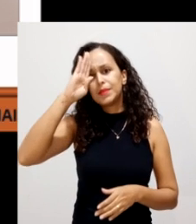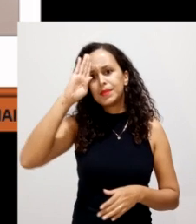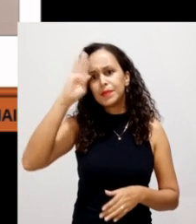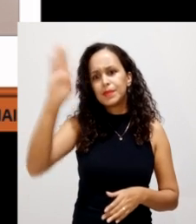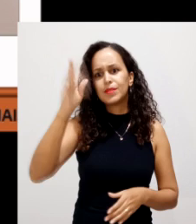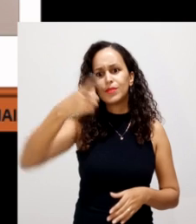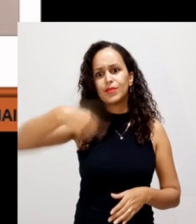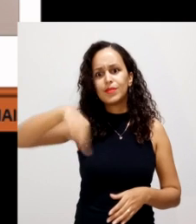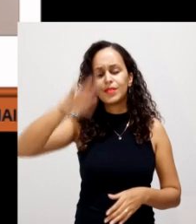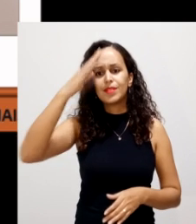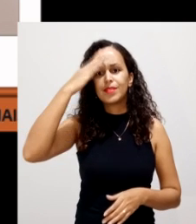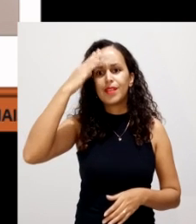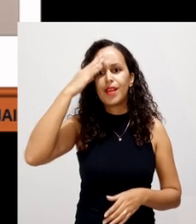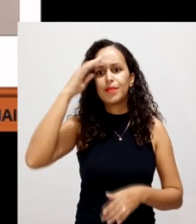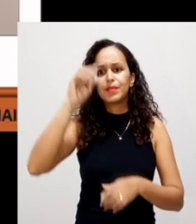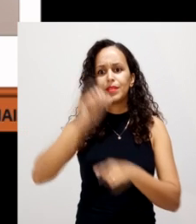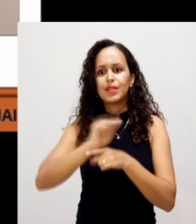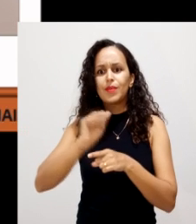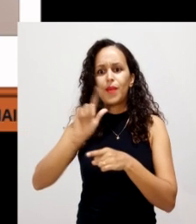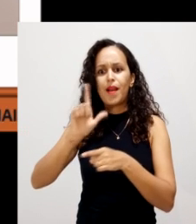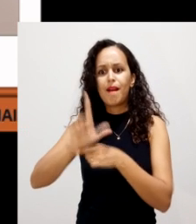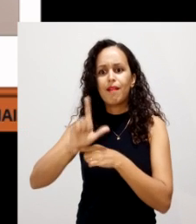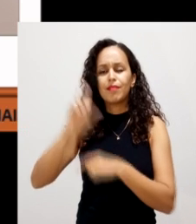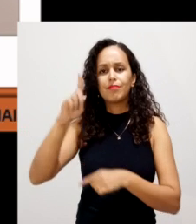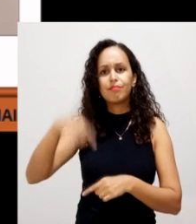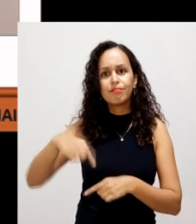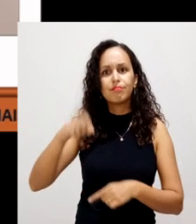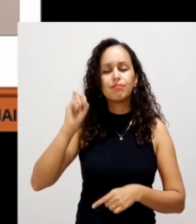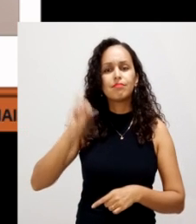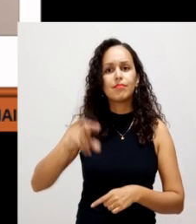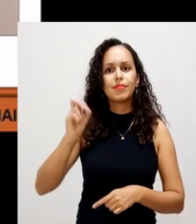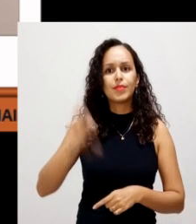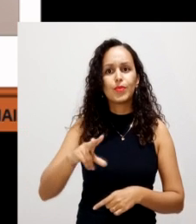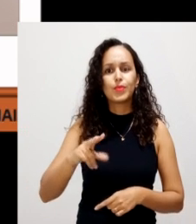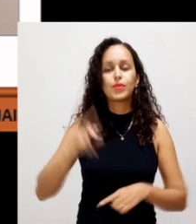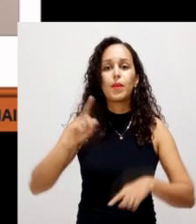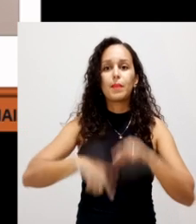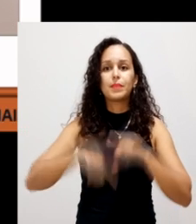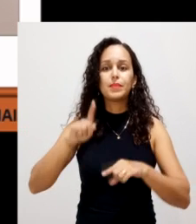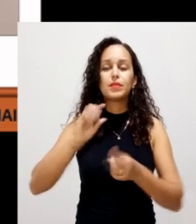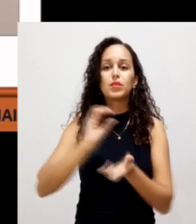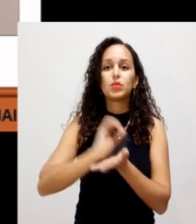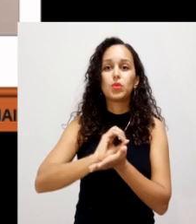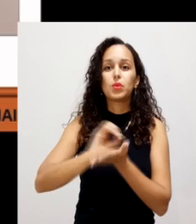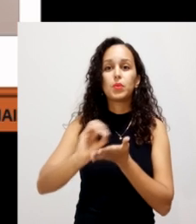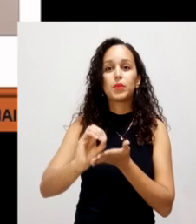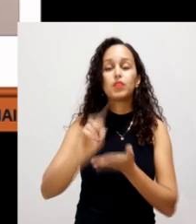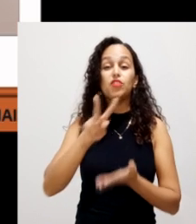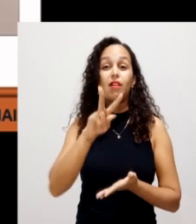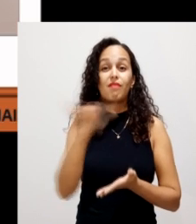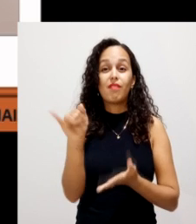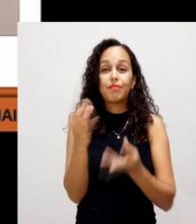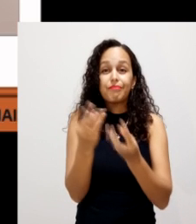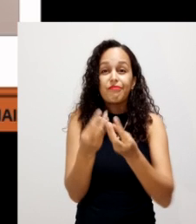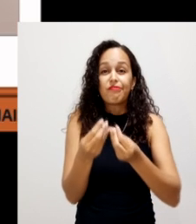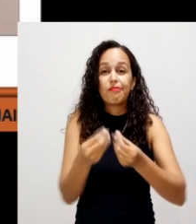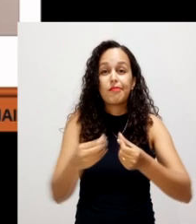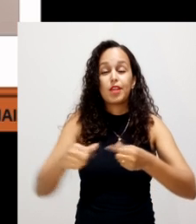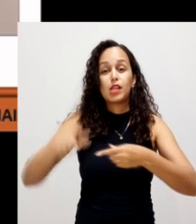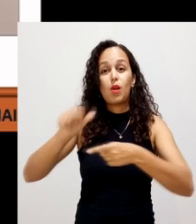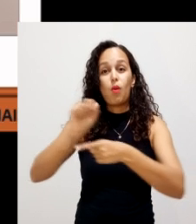sabe que é um elemento tóxico para as plantas. E a matéria orgânica vai ter uma capacidade de kelar, complexar o alumínio.